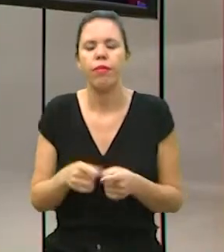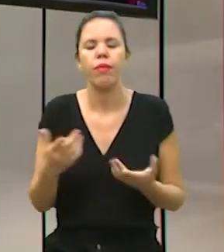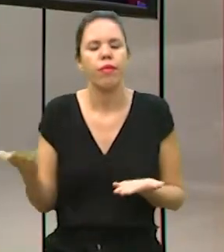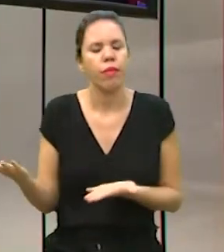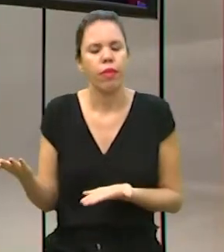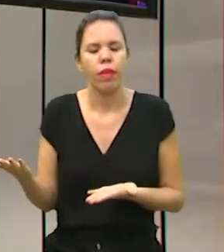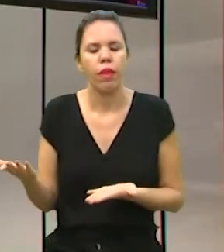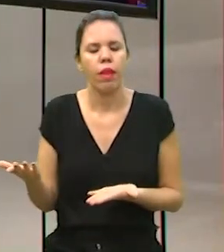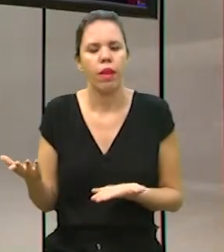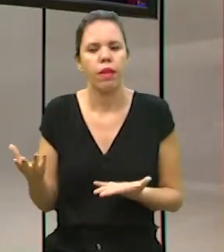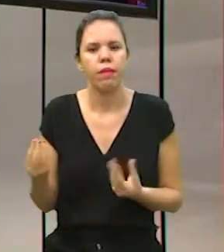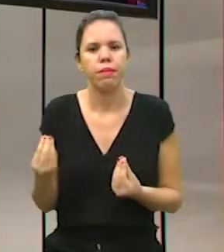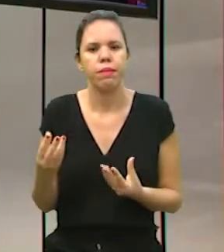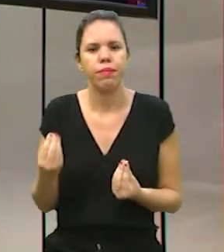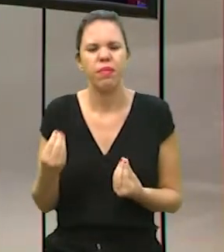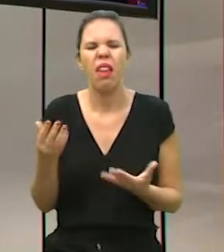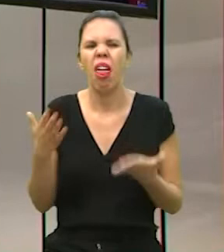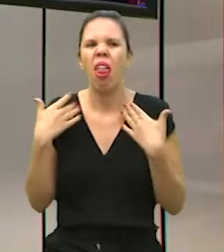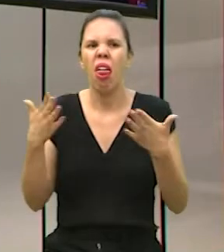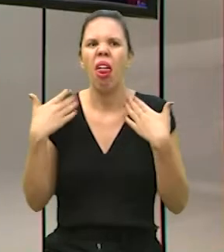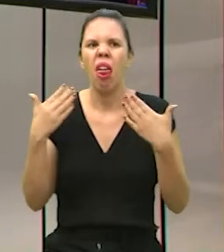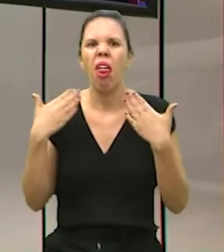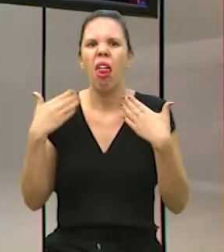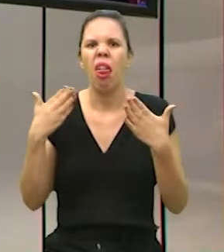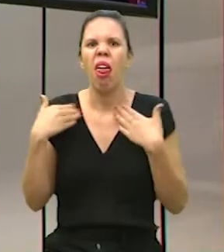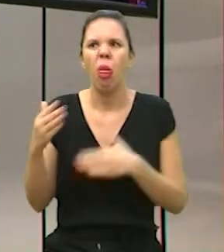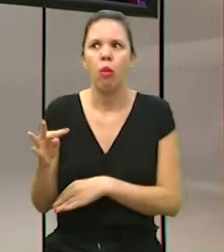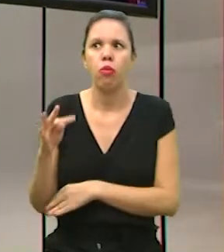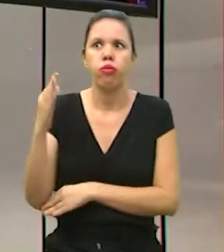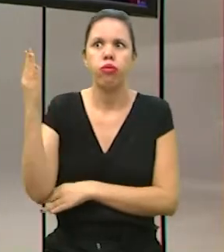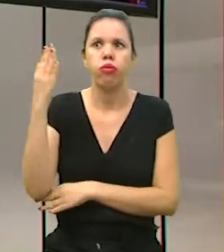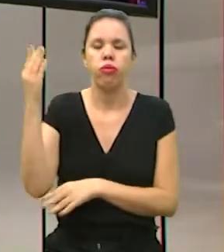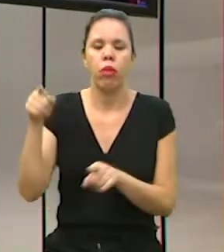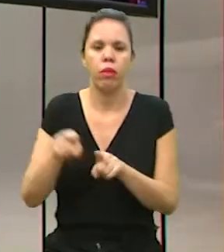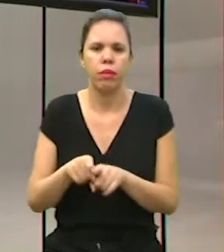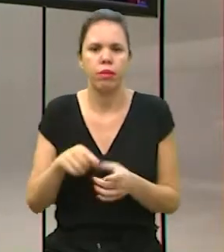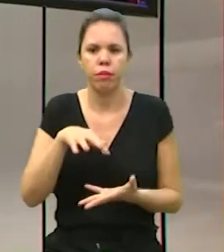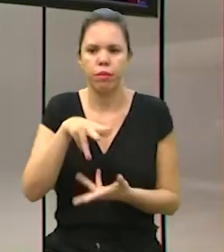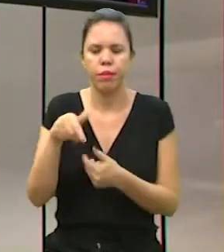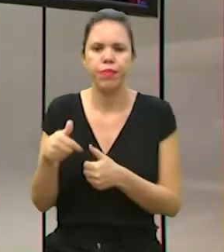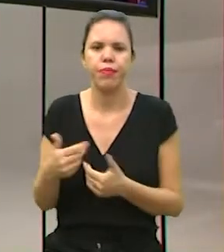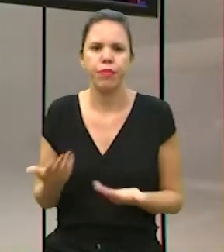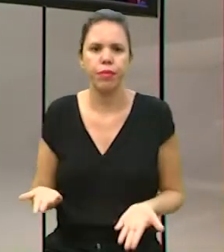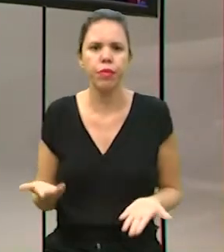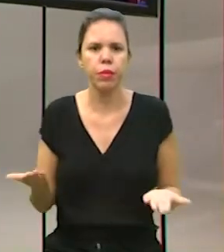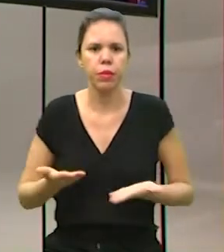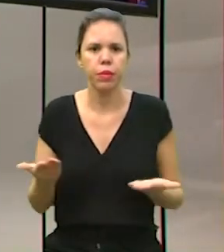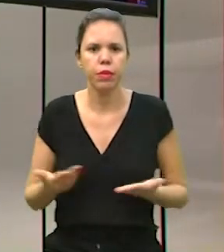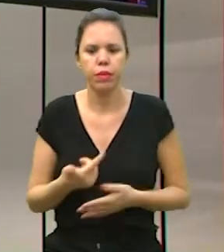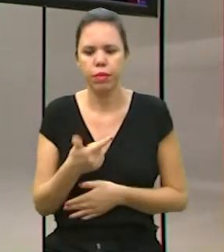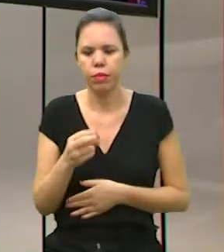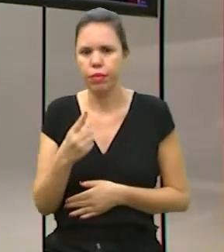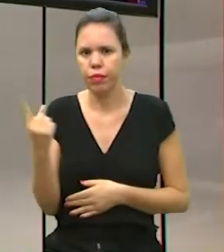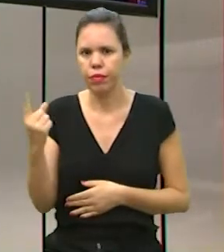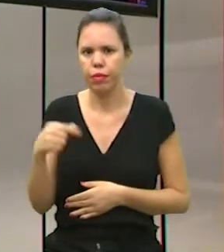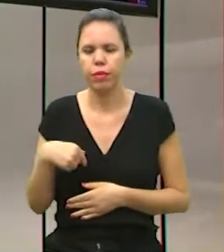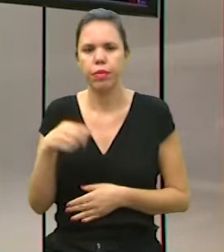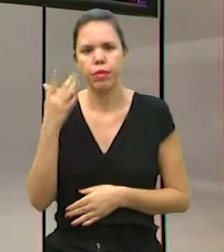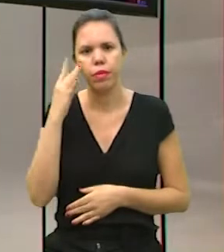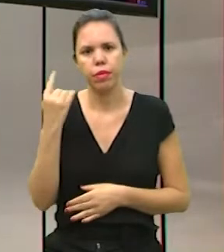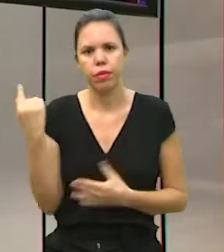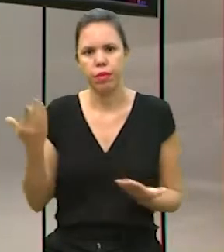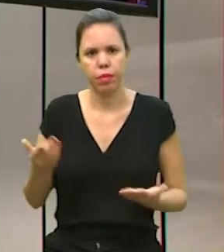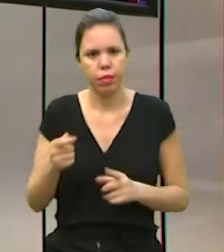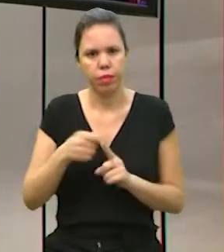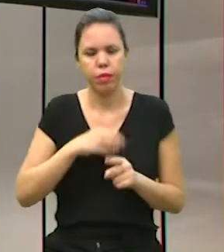né, Francine, que está muito quente. As temperaturas do planeta estão se aquecendo cada vez mais, inclusive agora, em 2021, quem